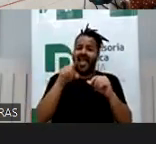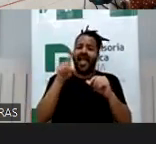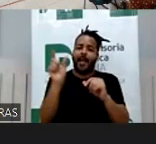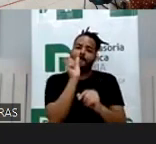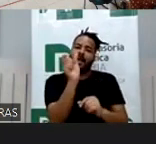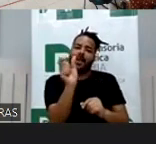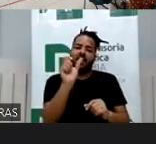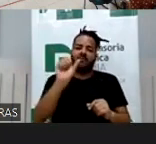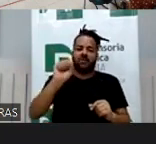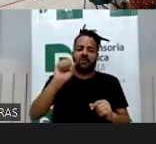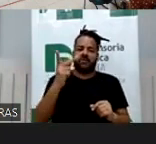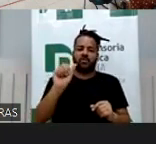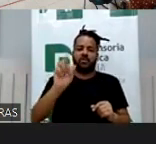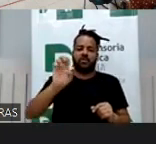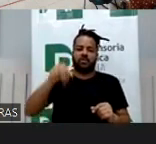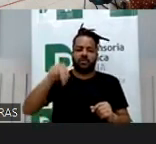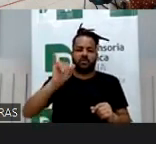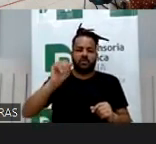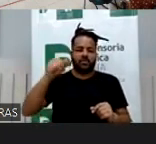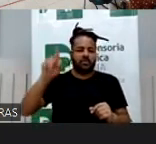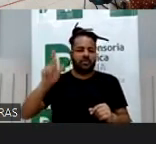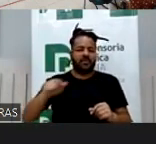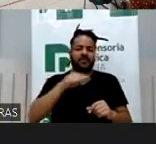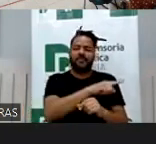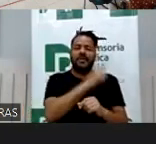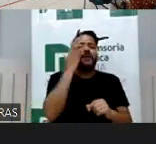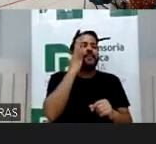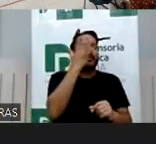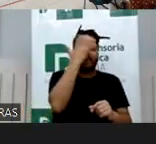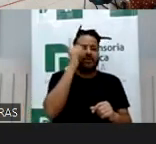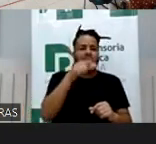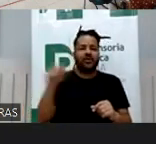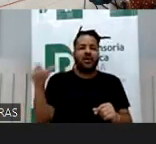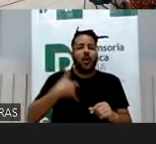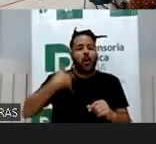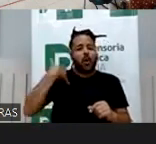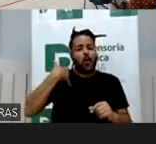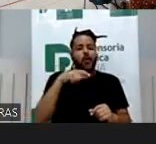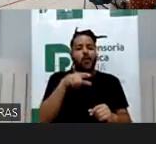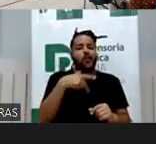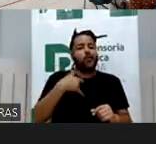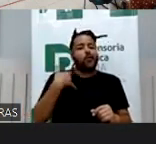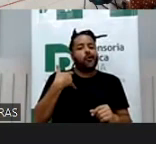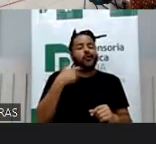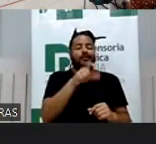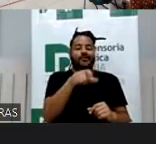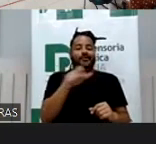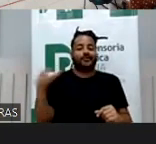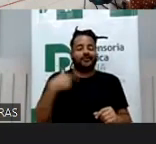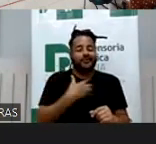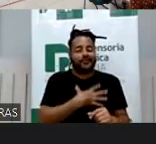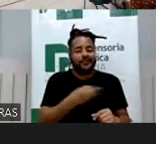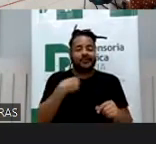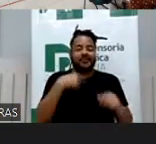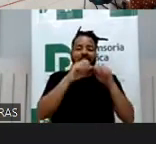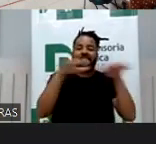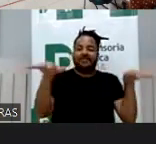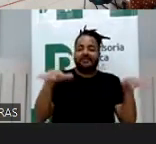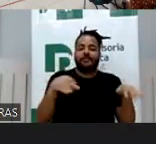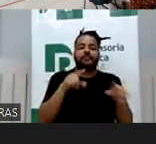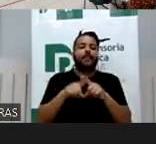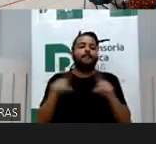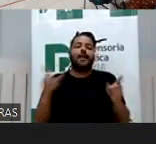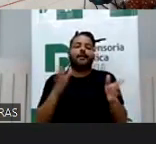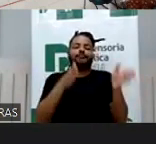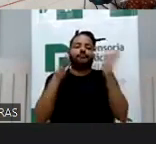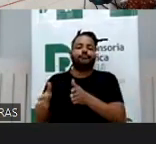sobrinho, de um filho, de um neto, com orgulho? Então, o charity é inevitável, mas o que é o over charity? O over charity, que tá ali no material, é a